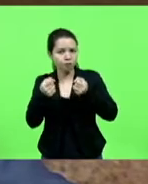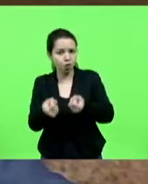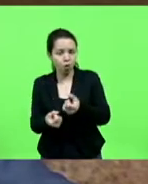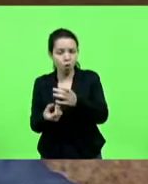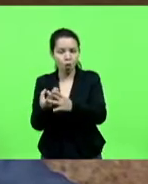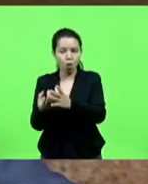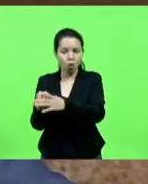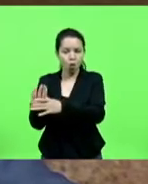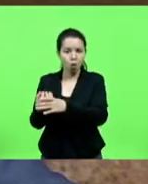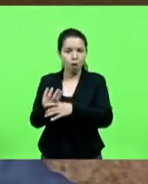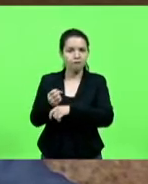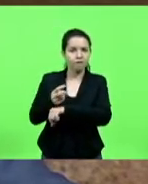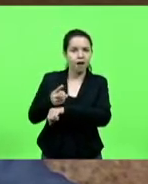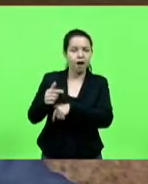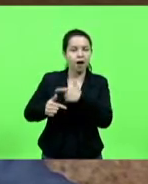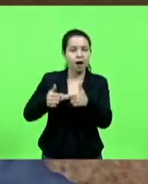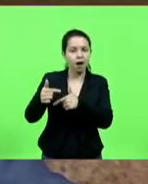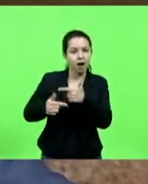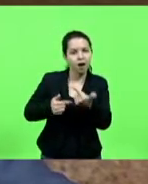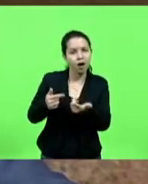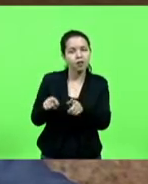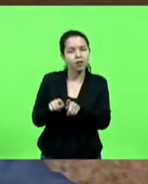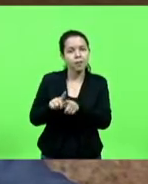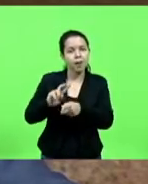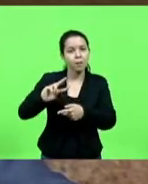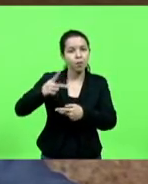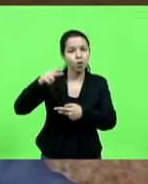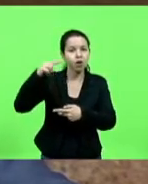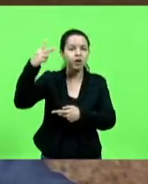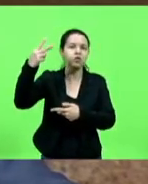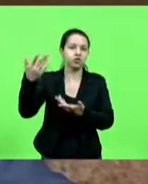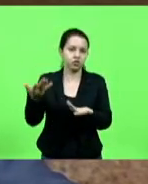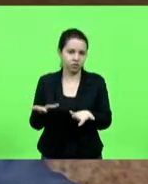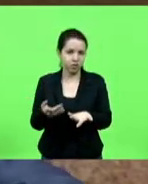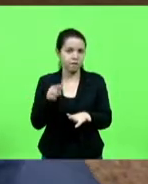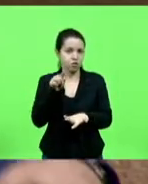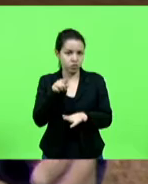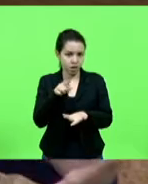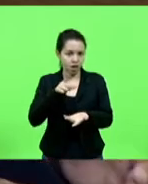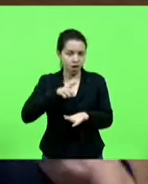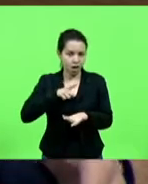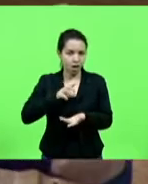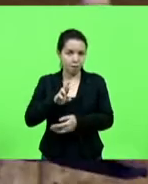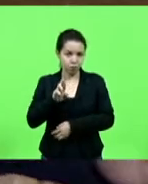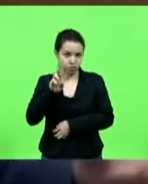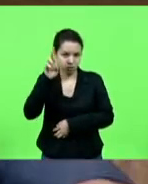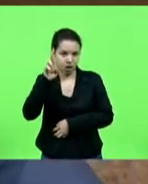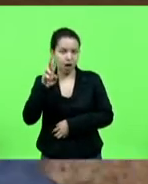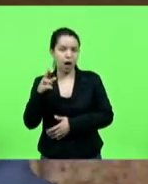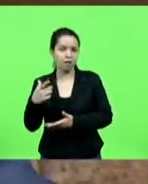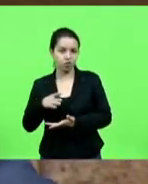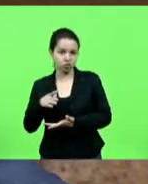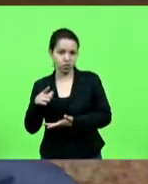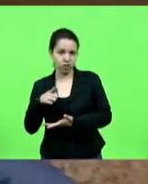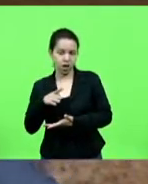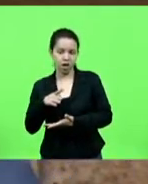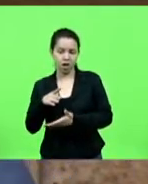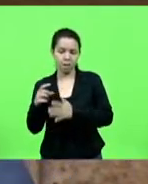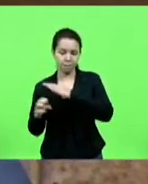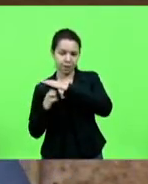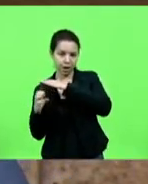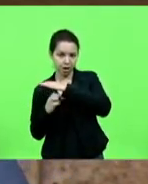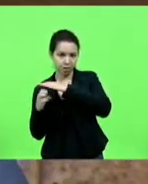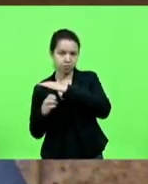emprego, a progredir quando você é dono de um empreendimento. Isso são